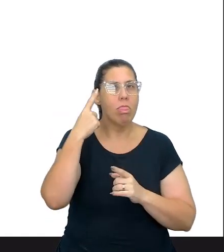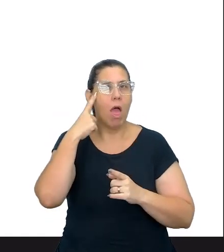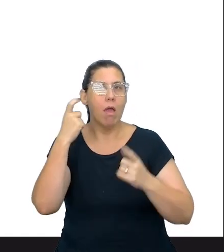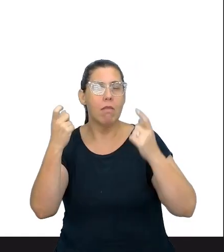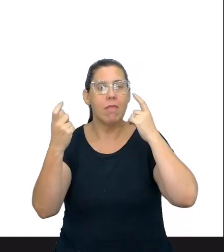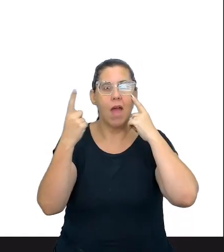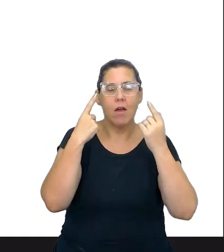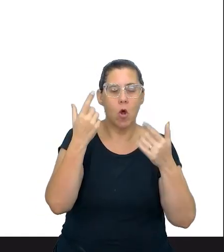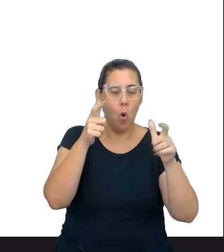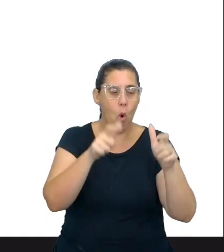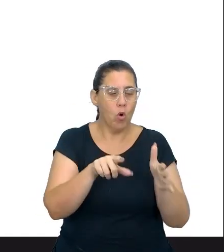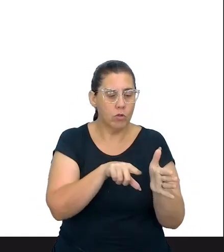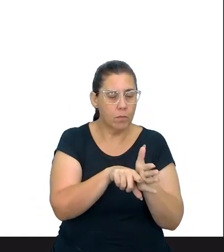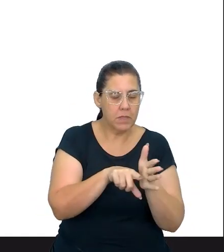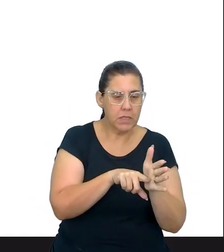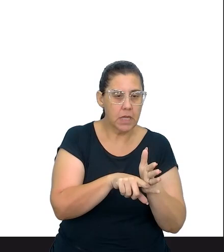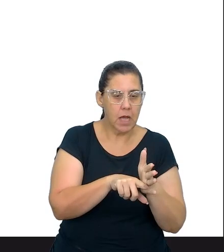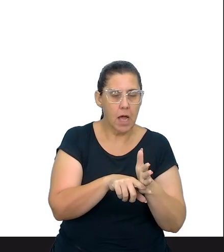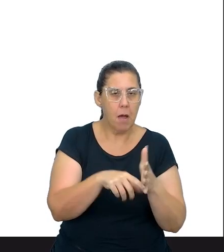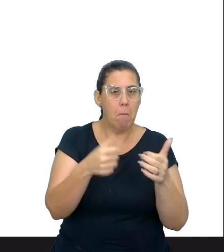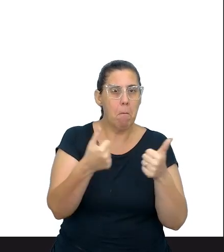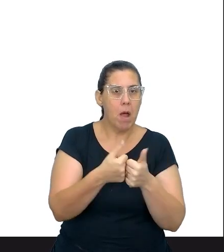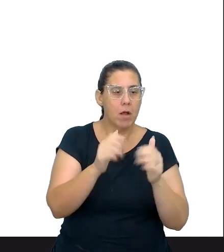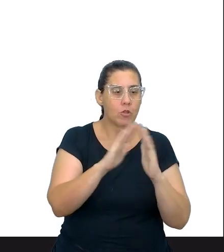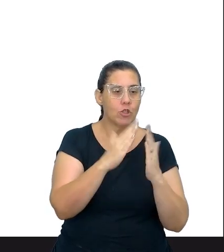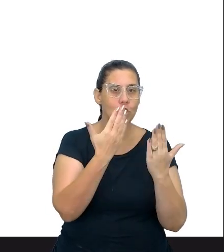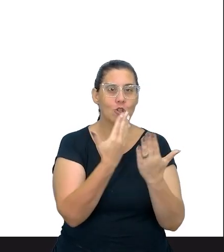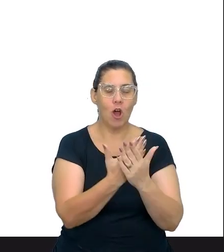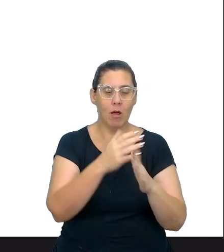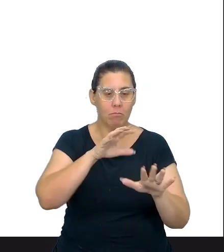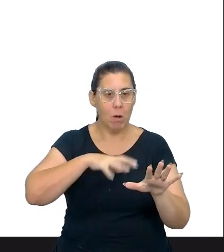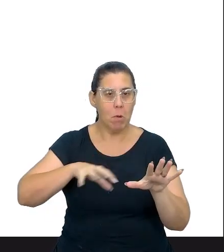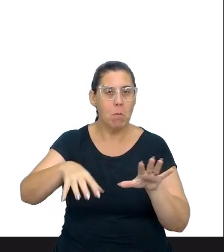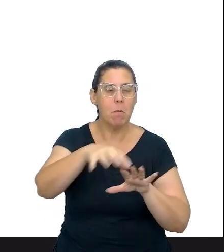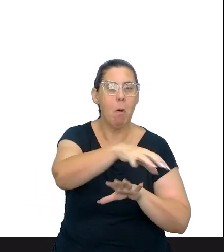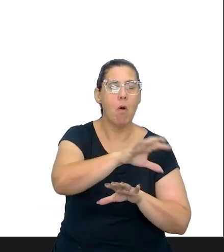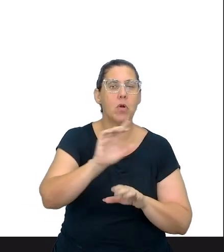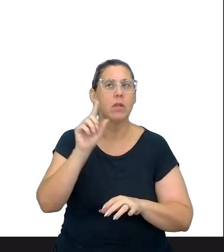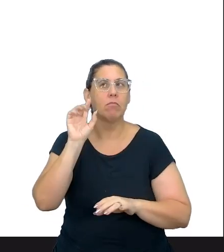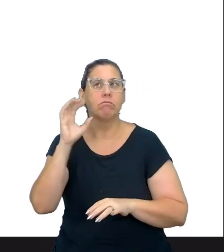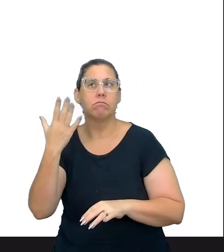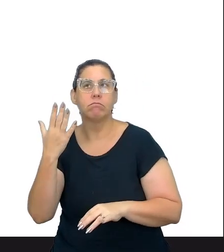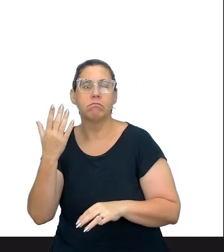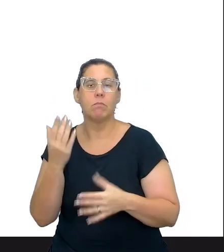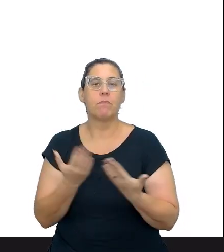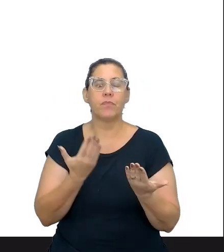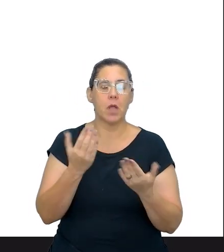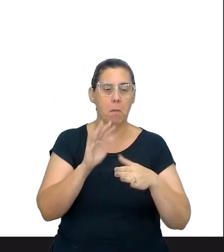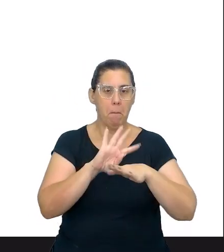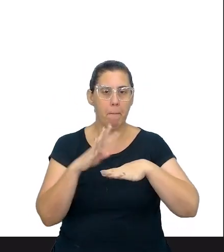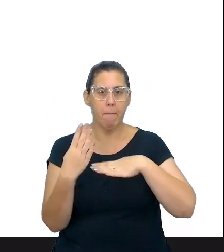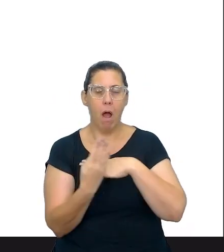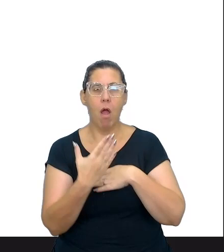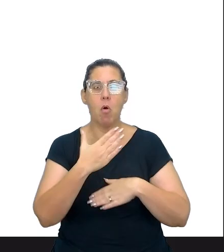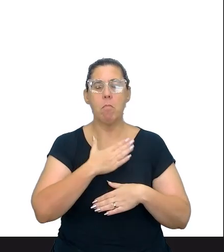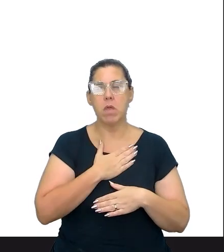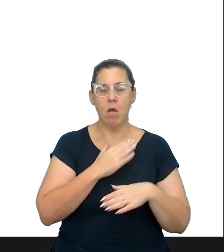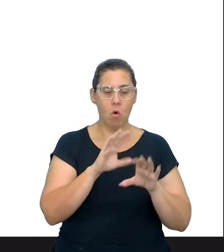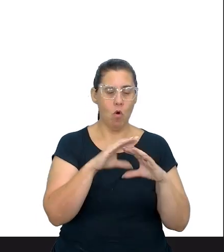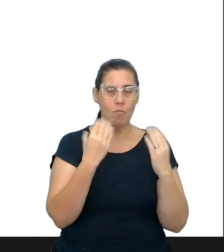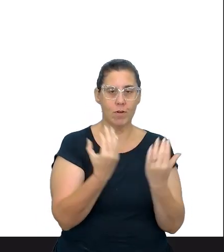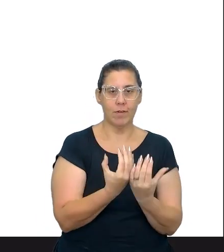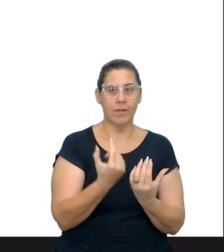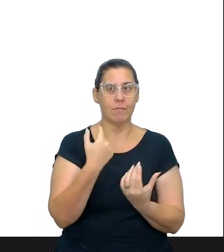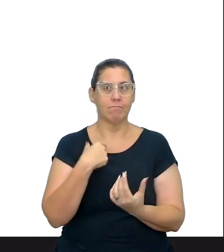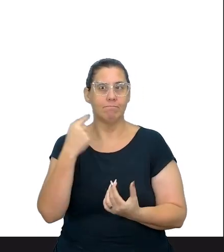Ah, eu vou pesquisar em torno da escola o que está acontecendo. Olha, eu vou pensar o que está acontecendo no meu bairro, na minha comunidade. Aí